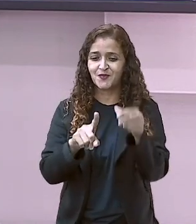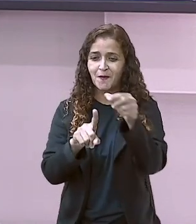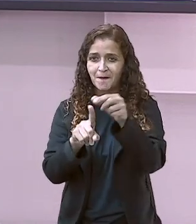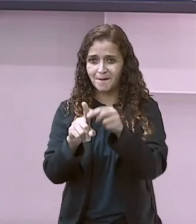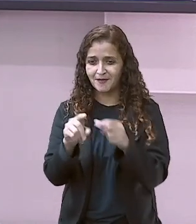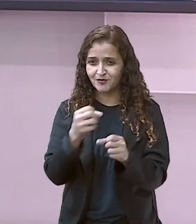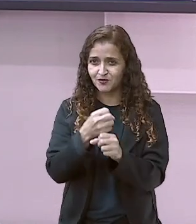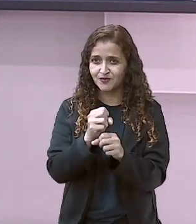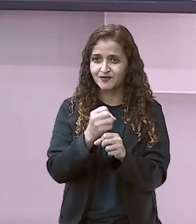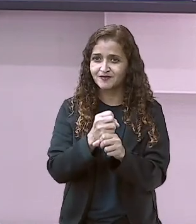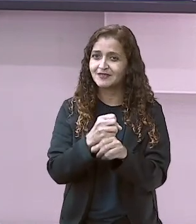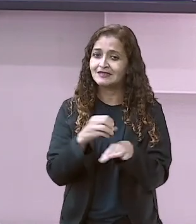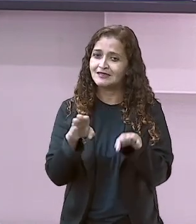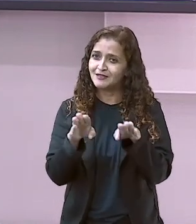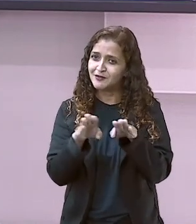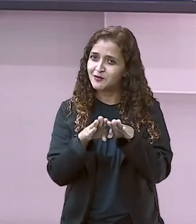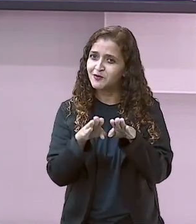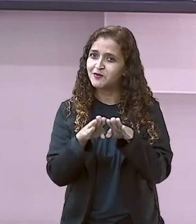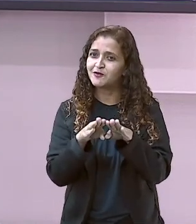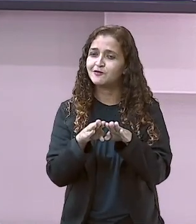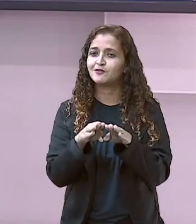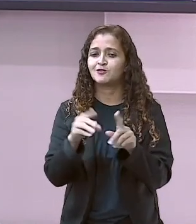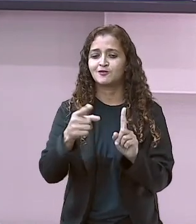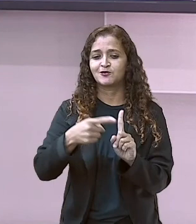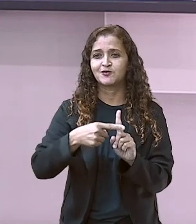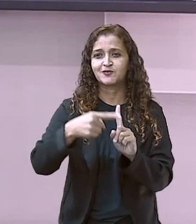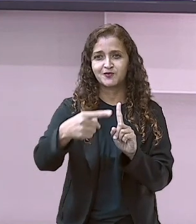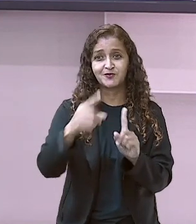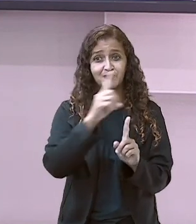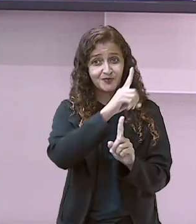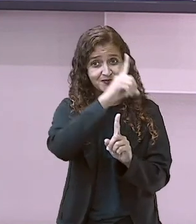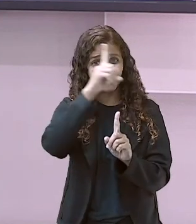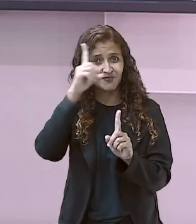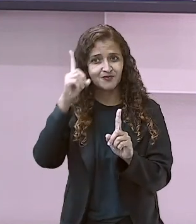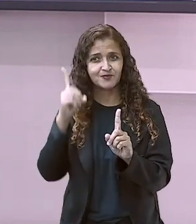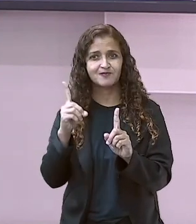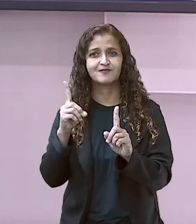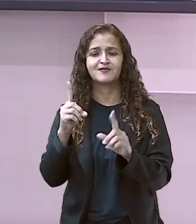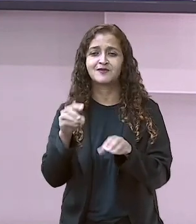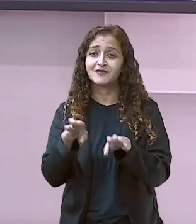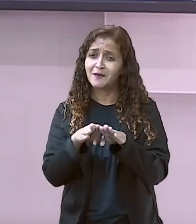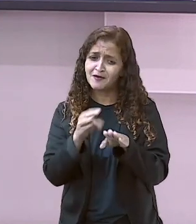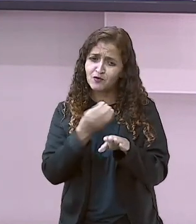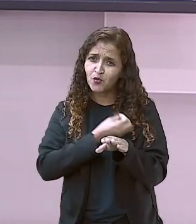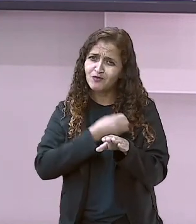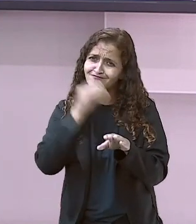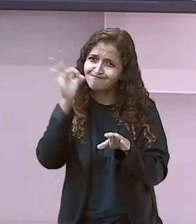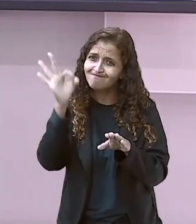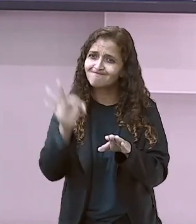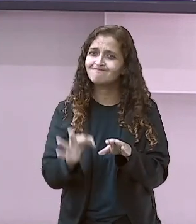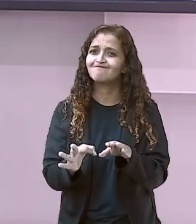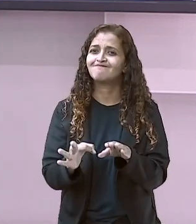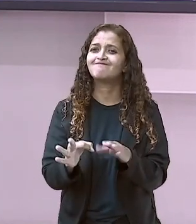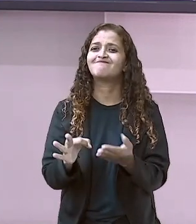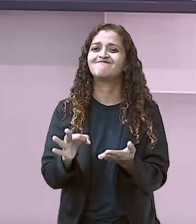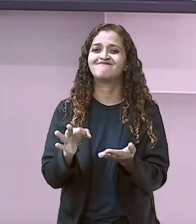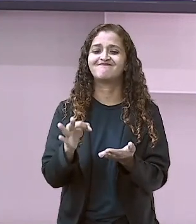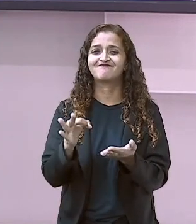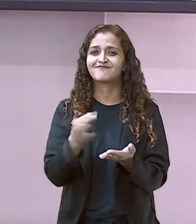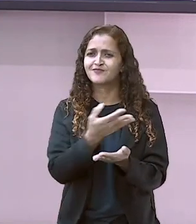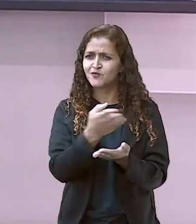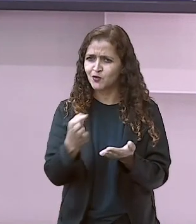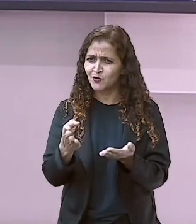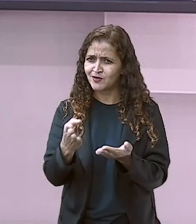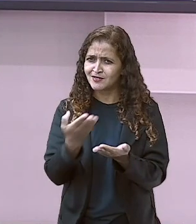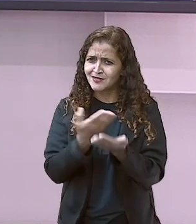Não. Os dias da semana. Não é isso? Tudo com seus números. Tudo correto. Certo? Vocês